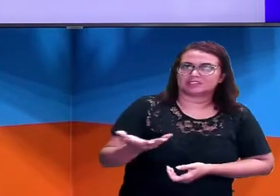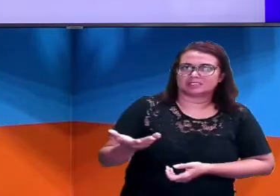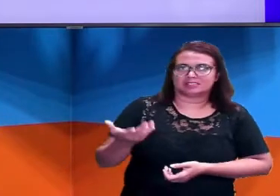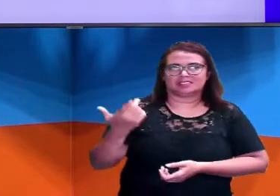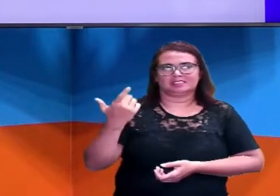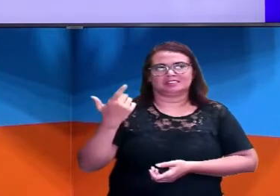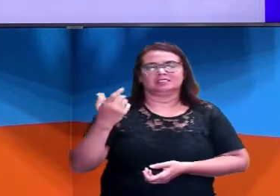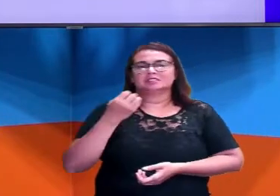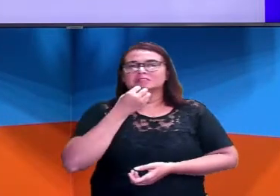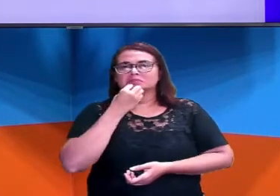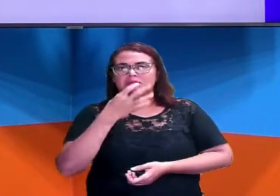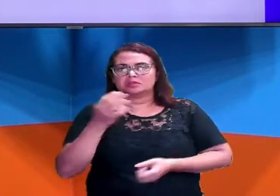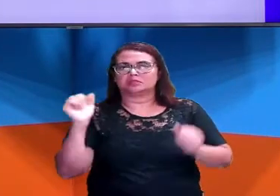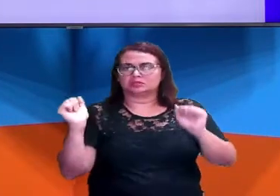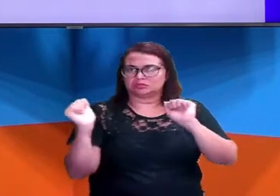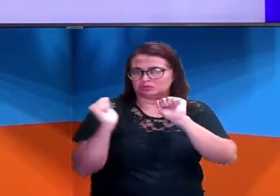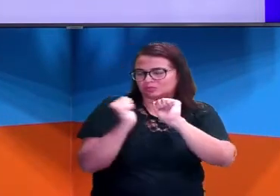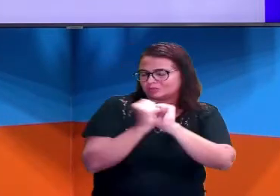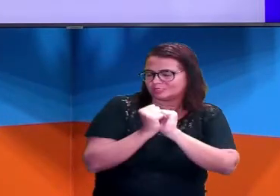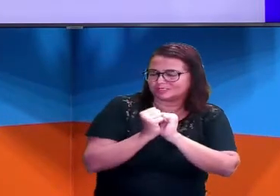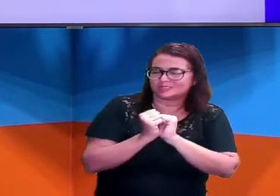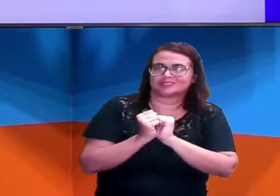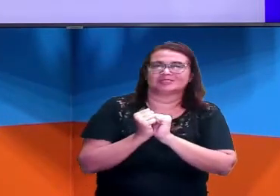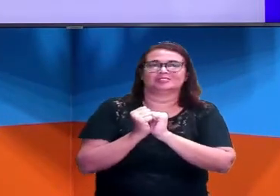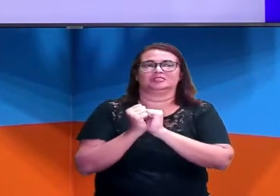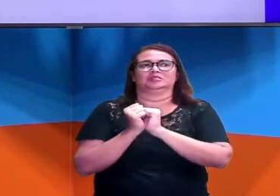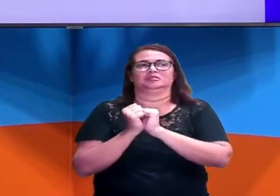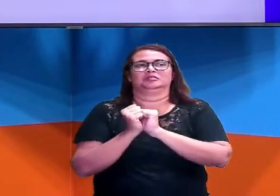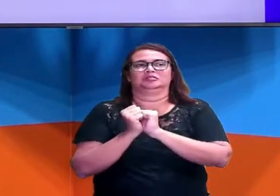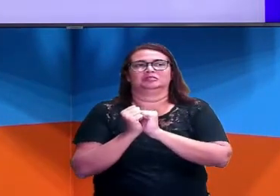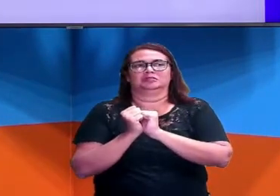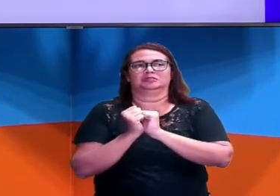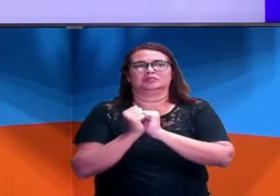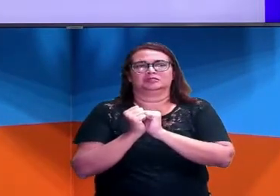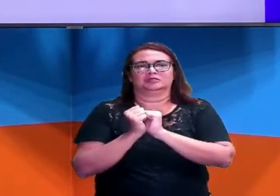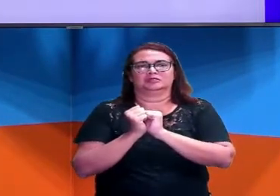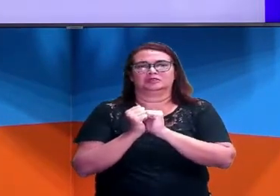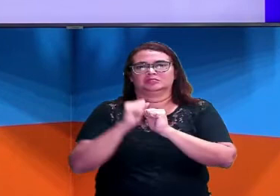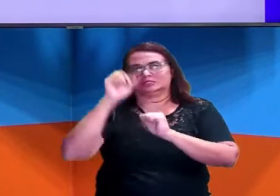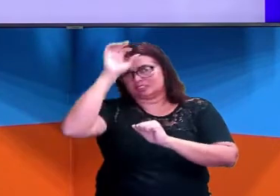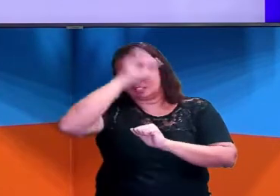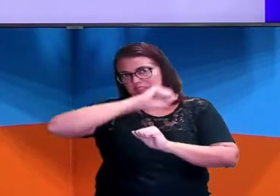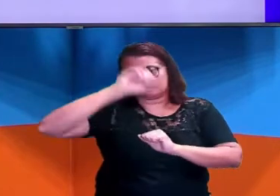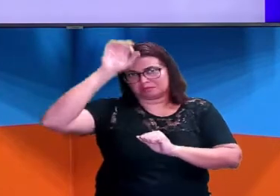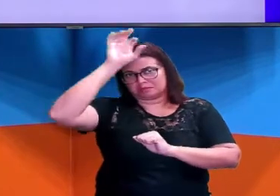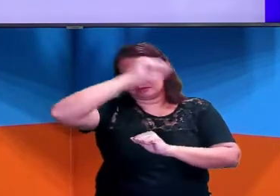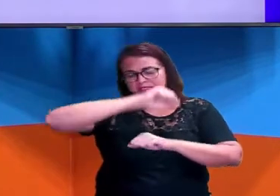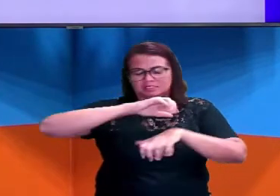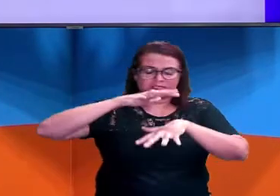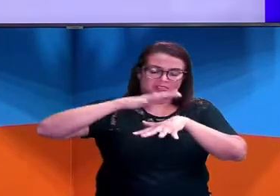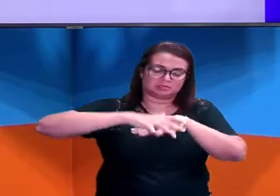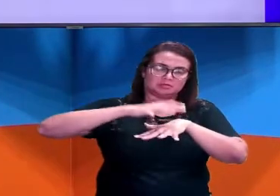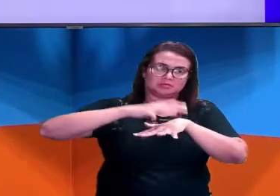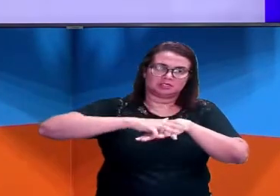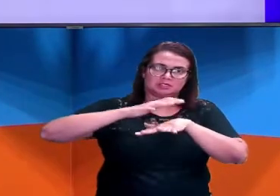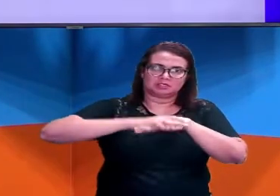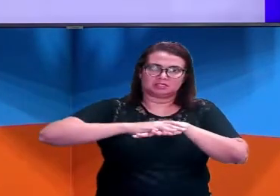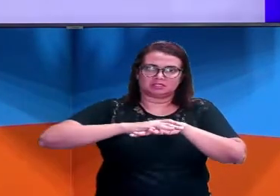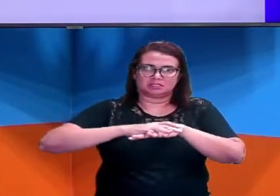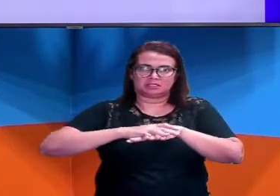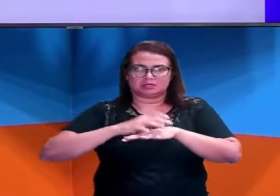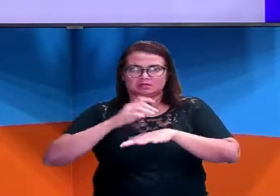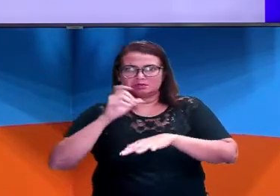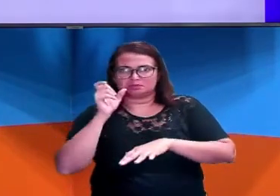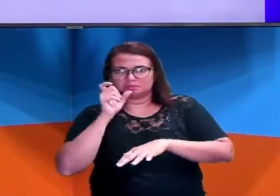este momento de estar aqui juntinho com vocês, desvendando todos os mistérios da matemática.